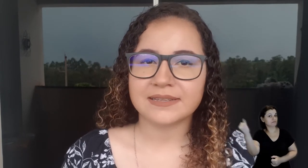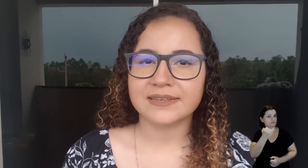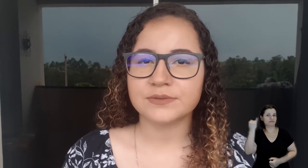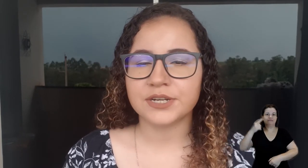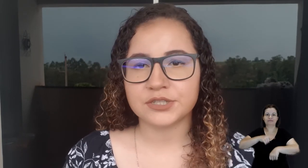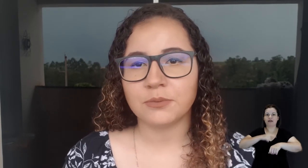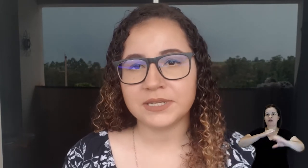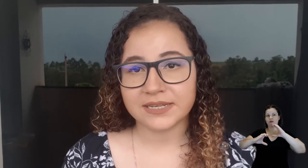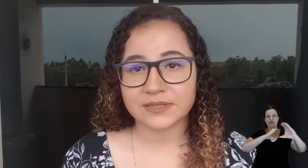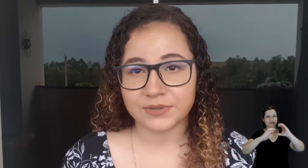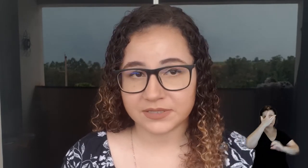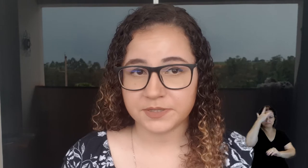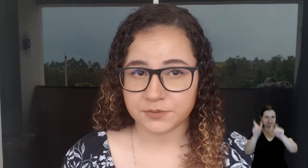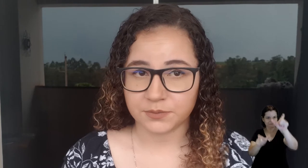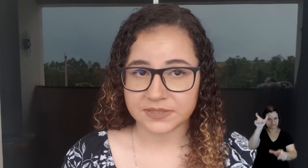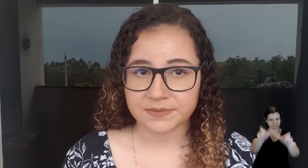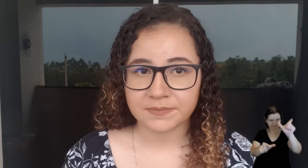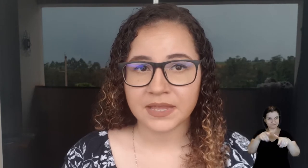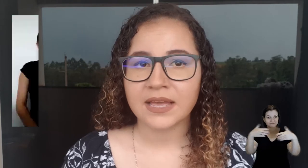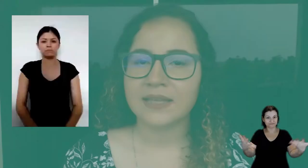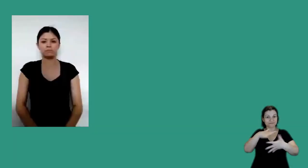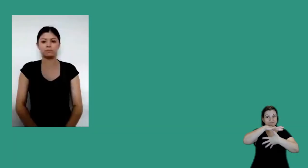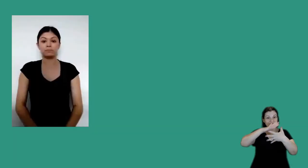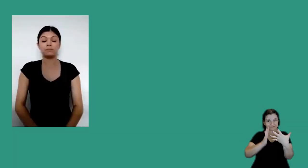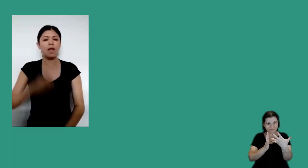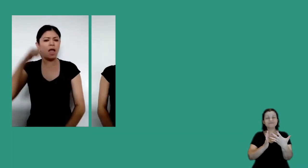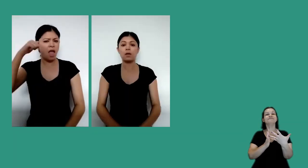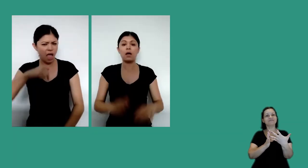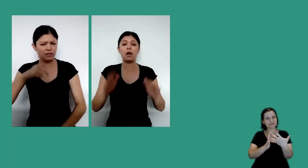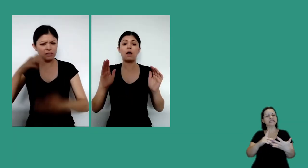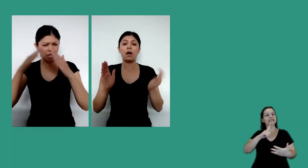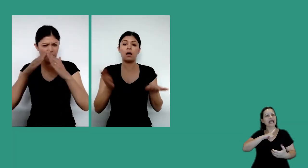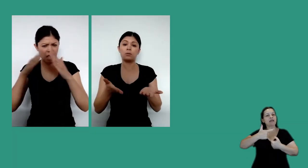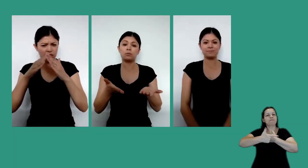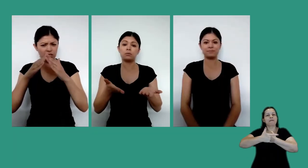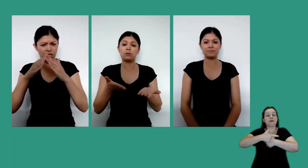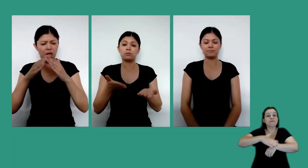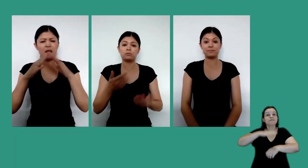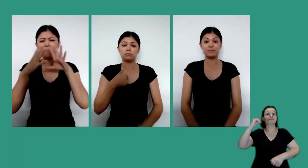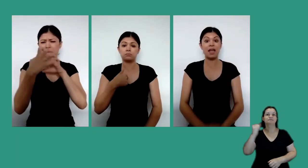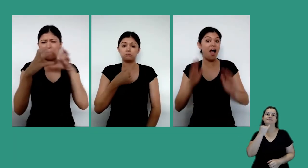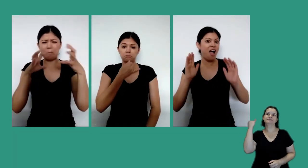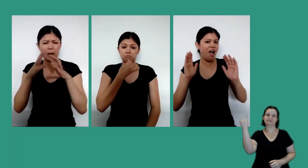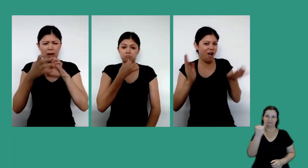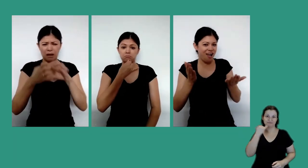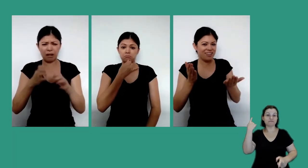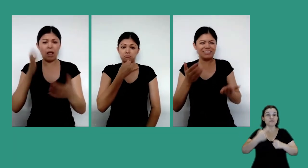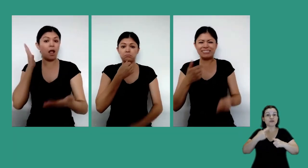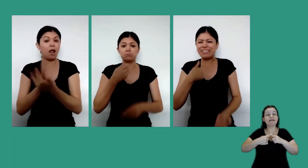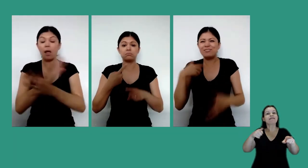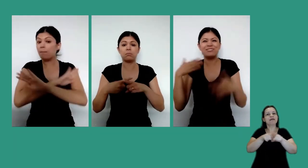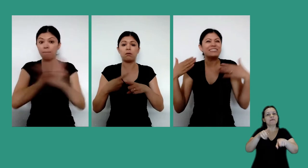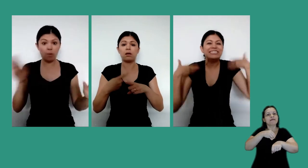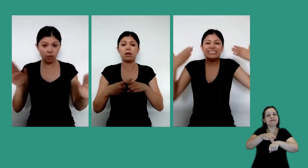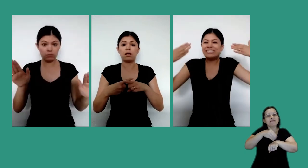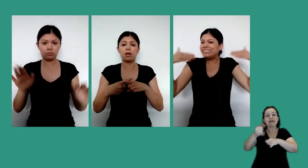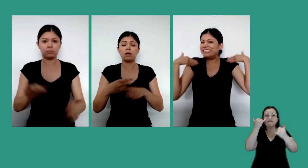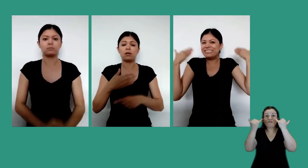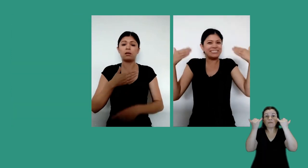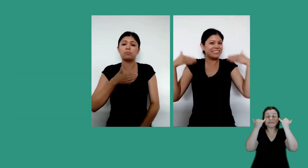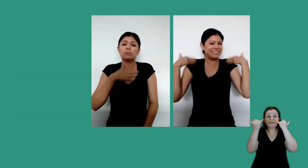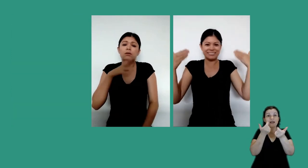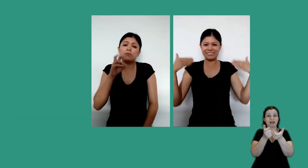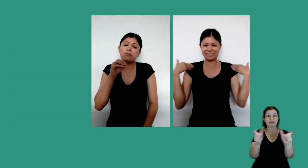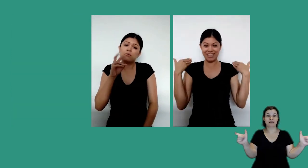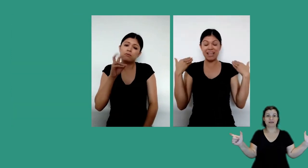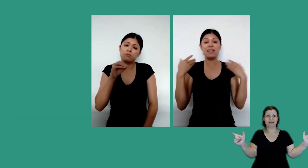fundamentais durante a comunicação entre as pessoas. Na Língua de Sinais, elas têm um papel ainda mais importante, porque elas também transmitem